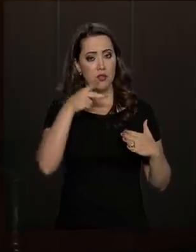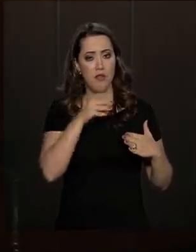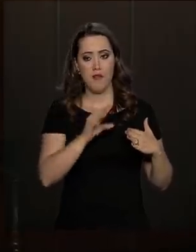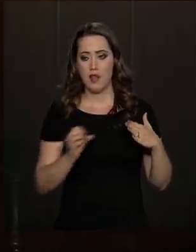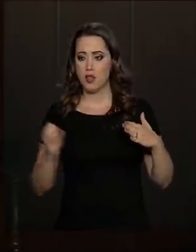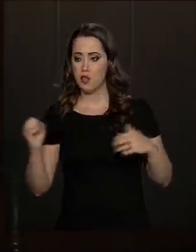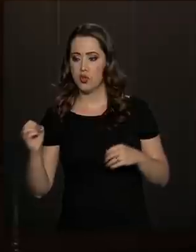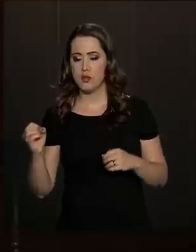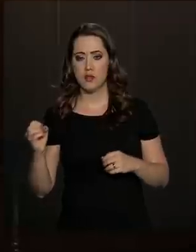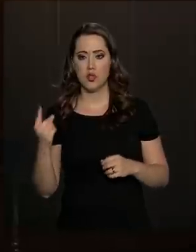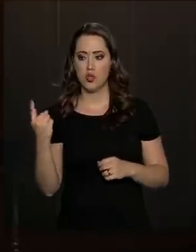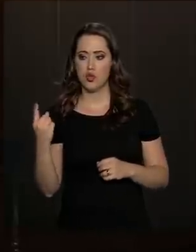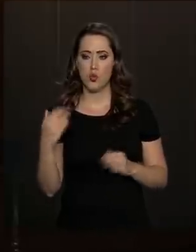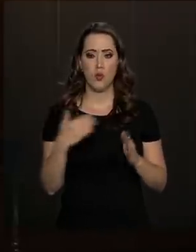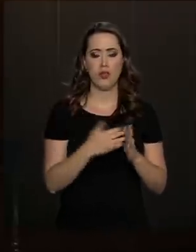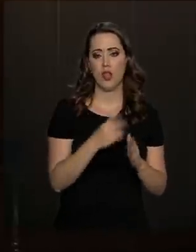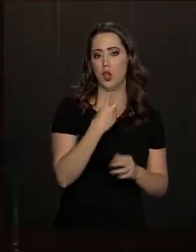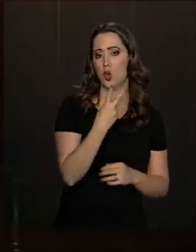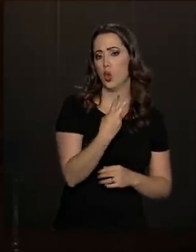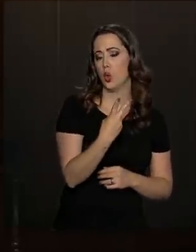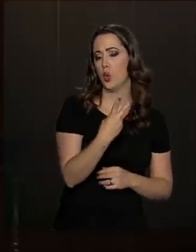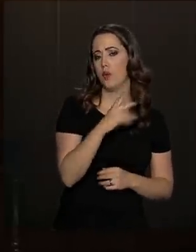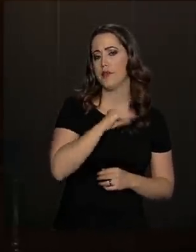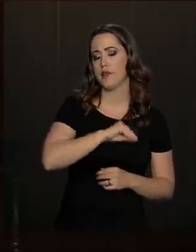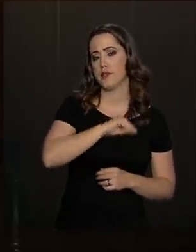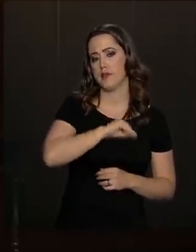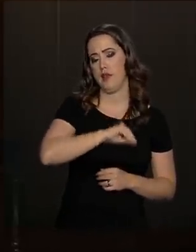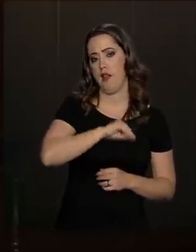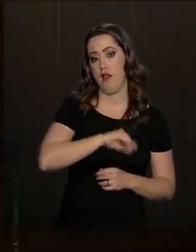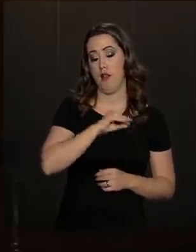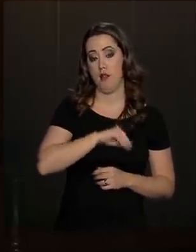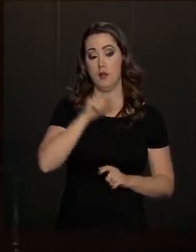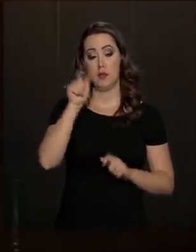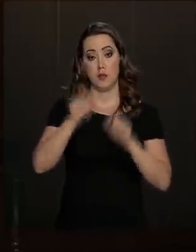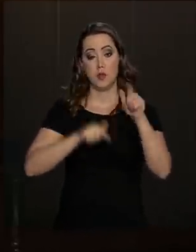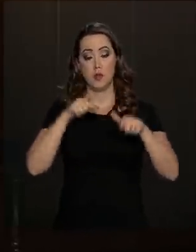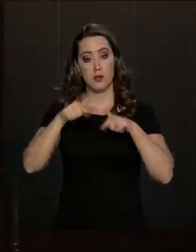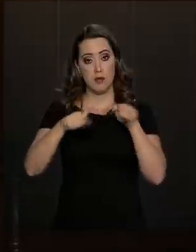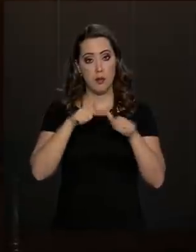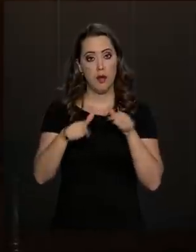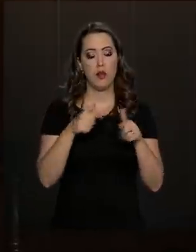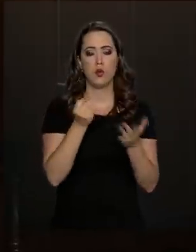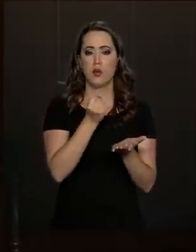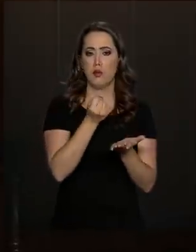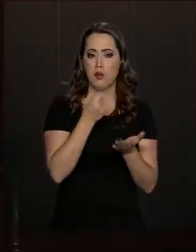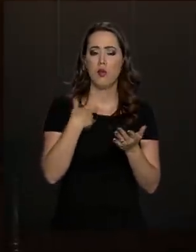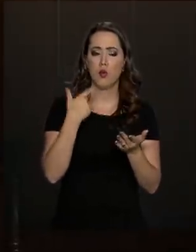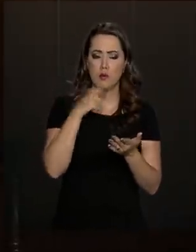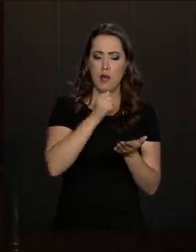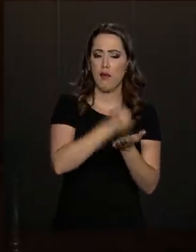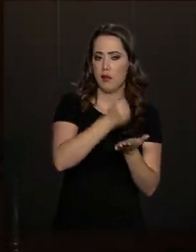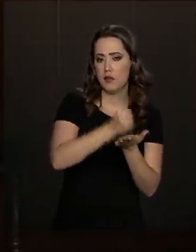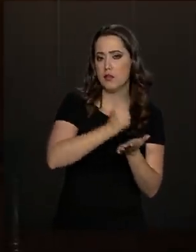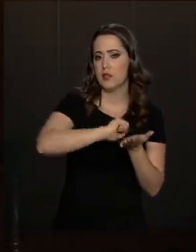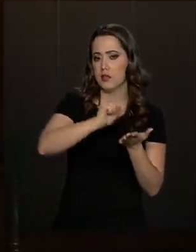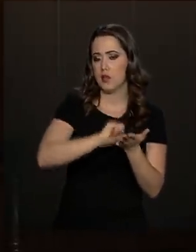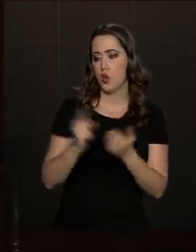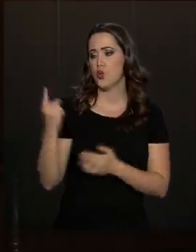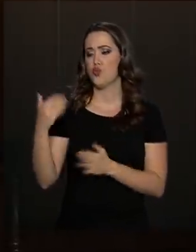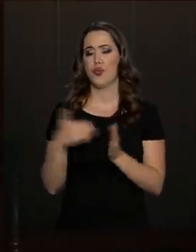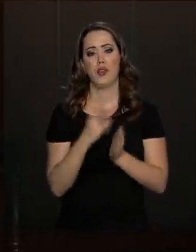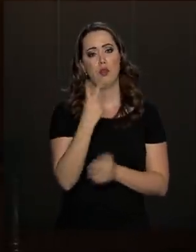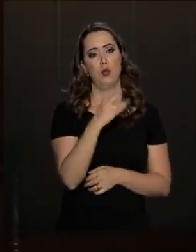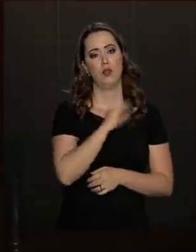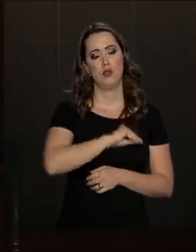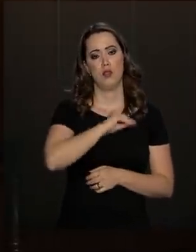um a dois salários mínimos. Os empregados, os que conseguem, os trabalhadores brasileiros que conseguem emprego, eles vão de um a dois